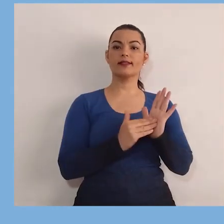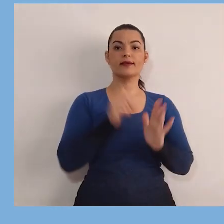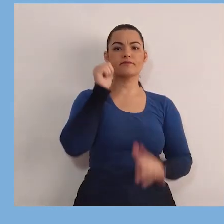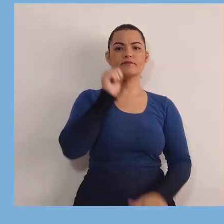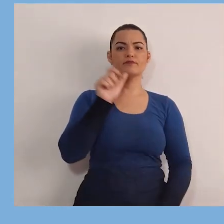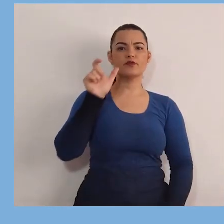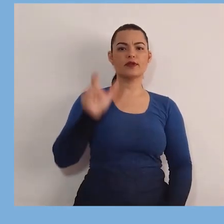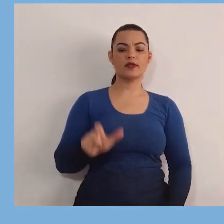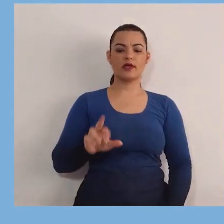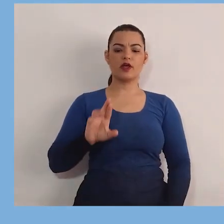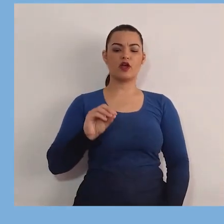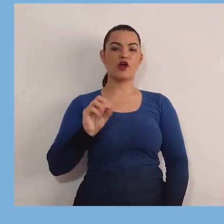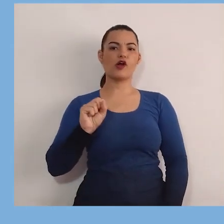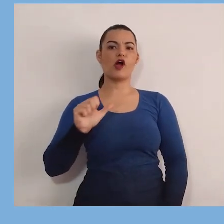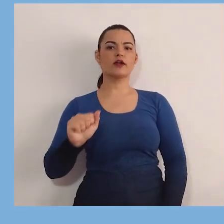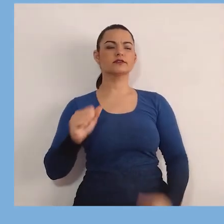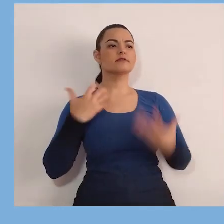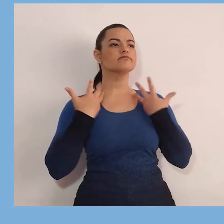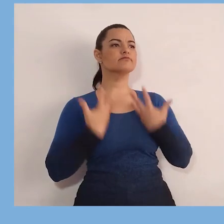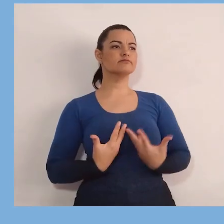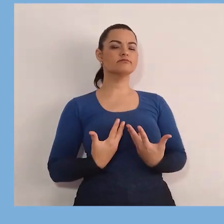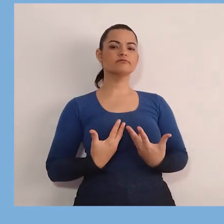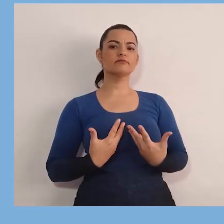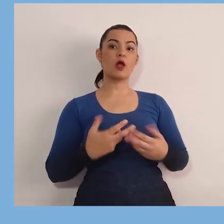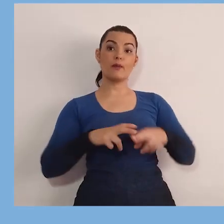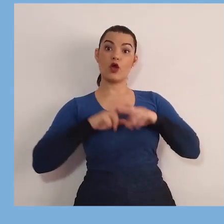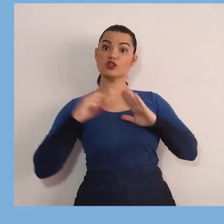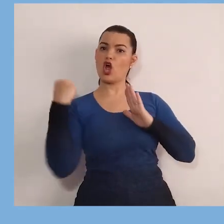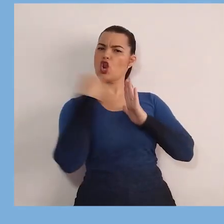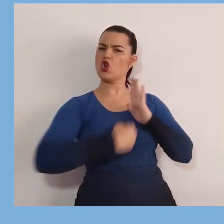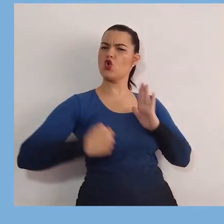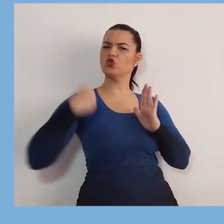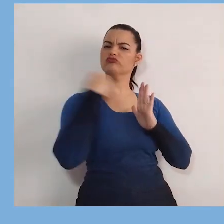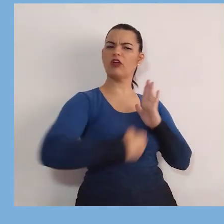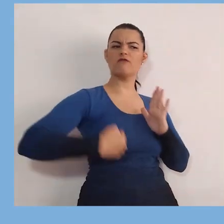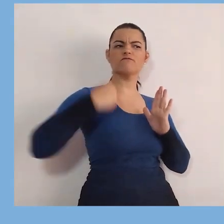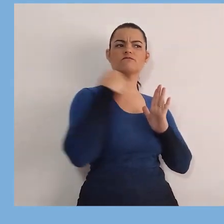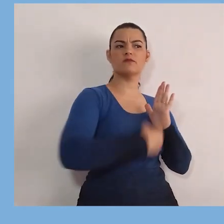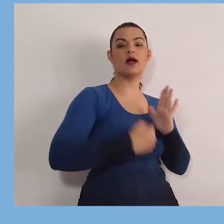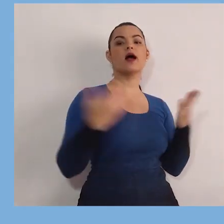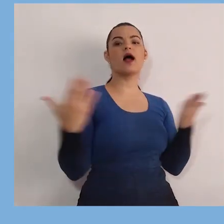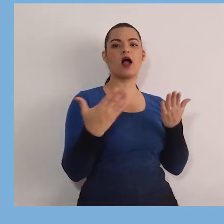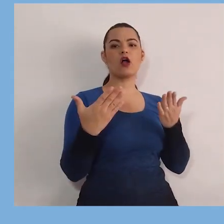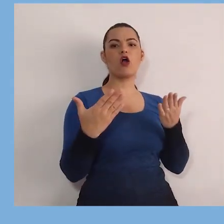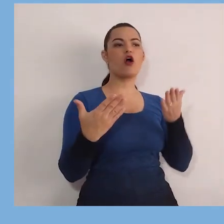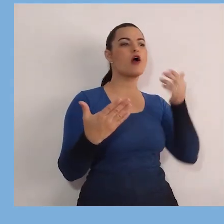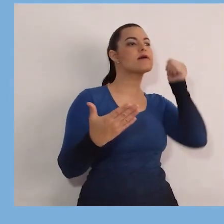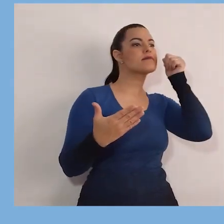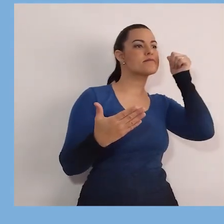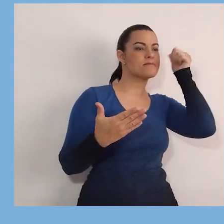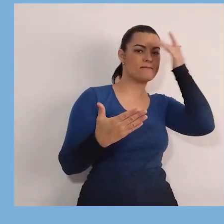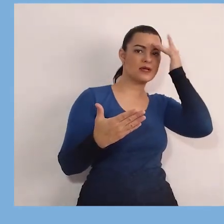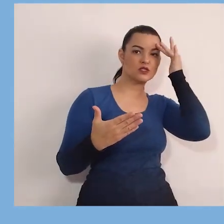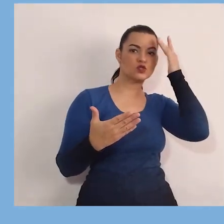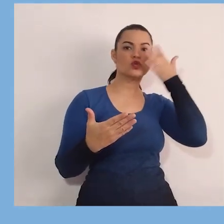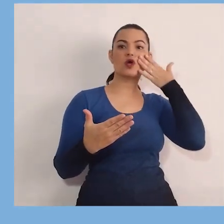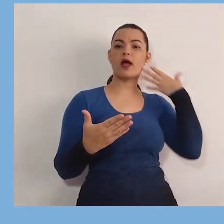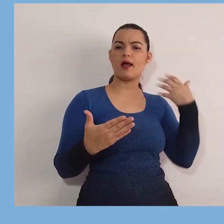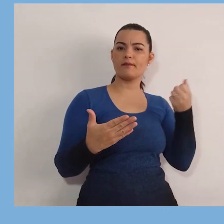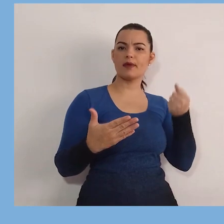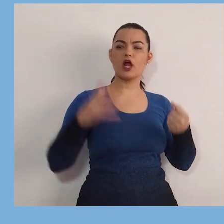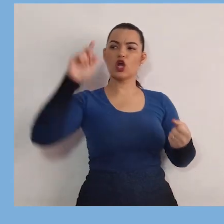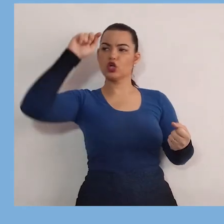Rosa se cansou. E aí, por uma luta, agora negros e brancos têm o mesmo direito,